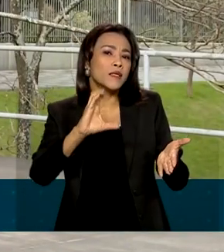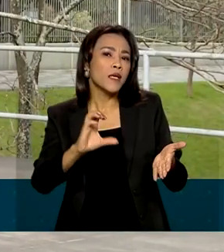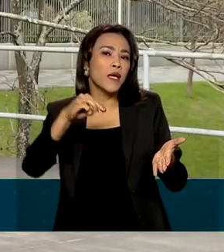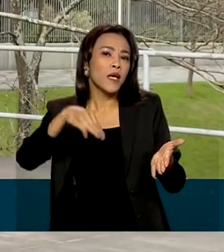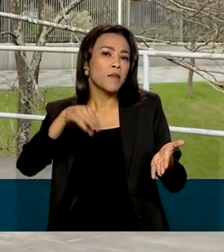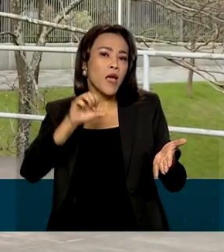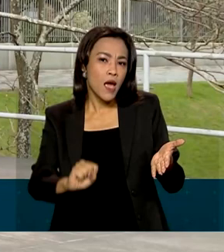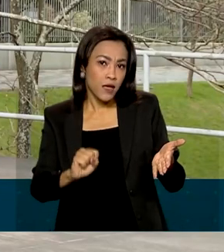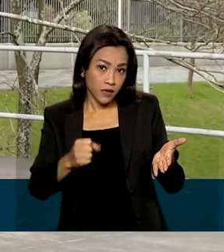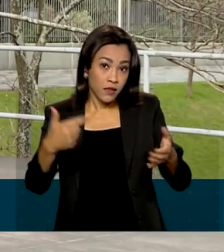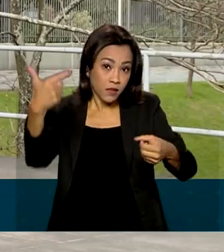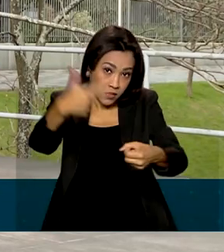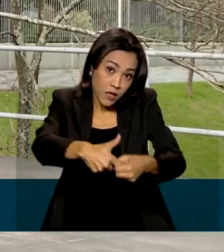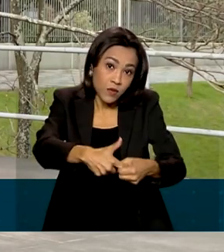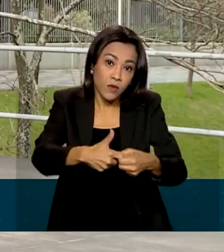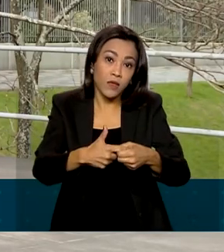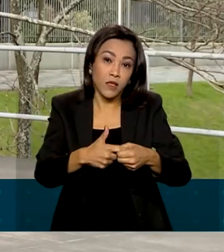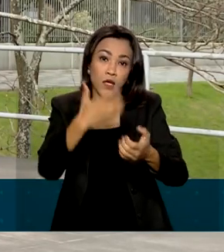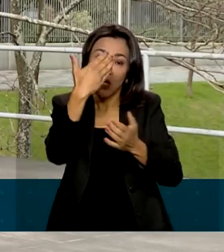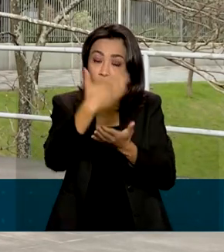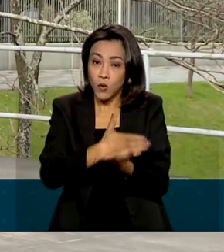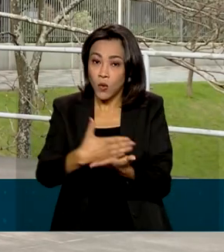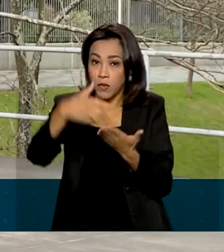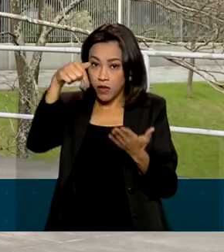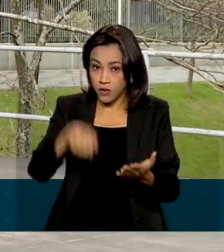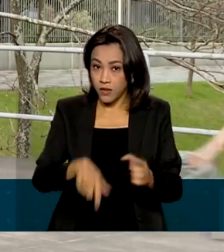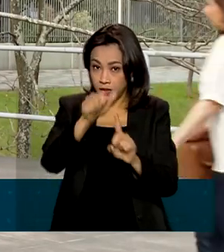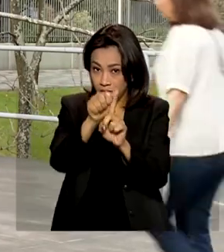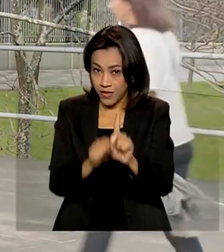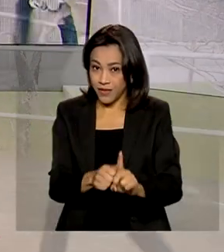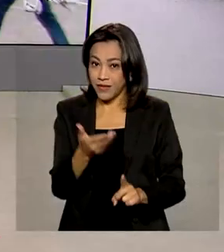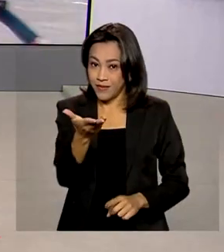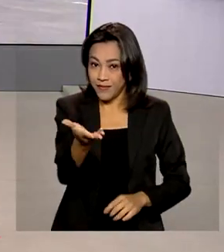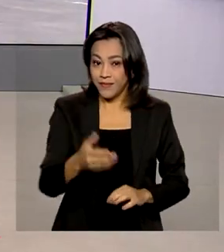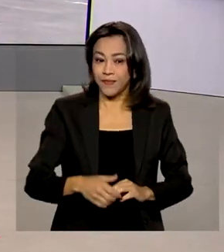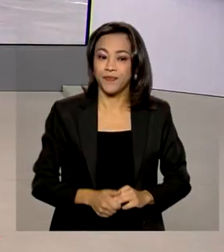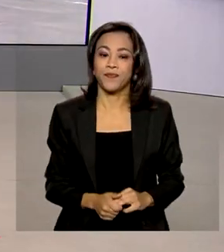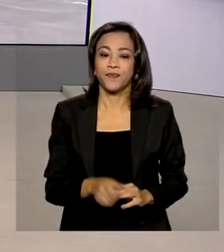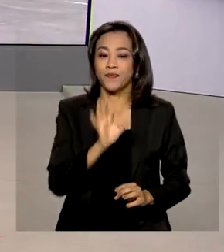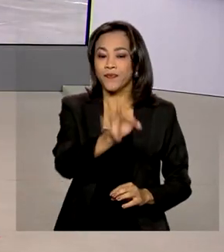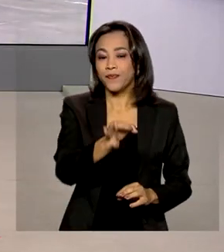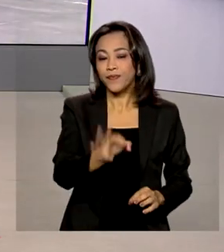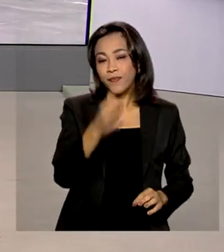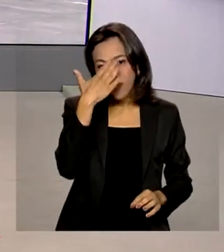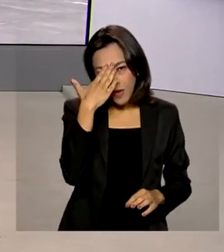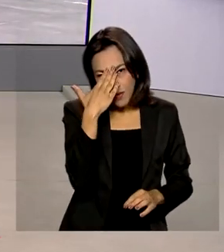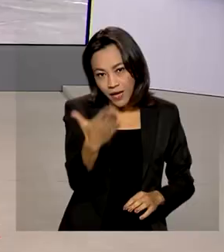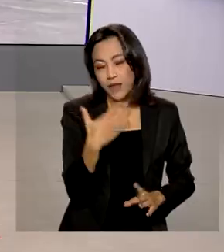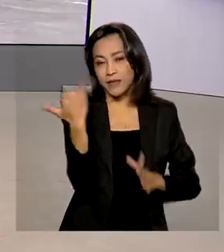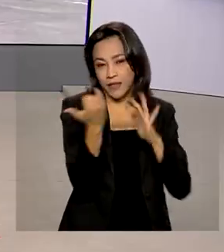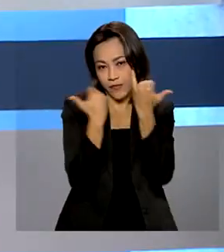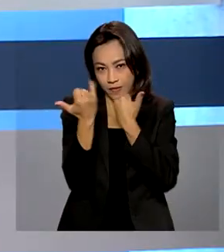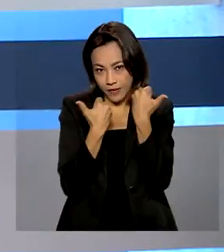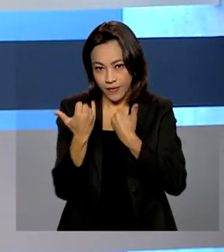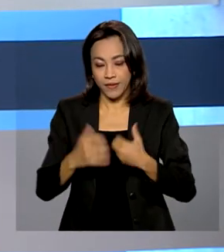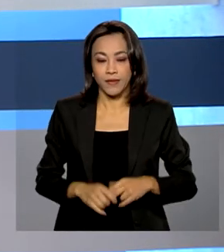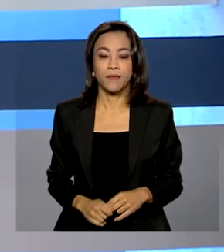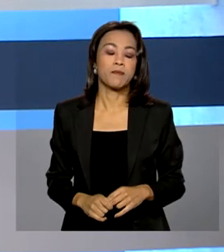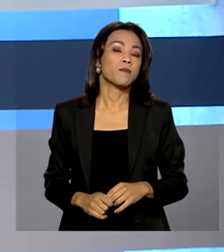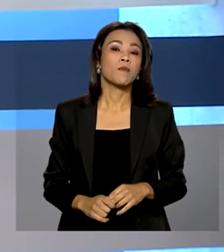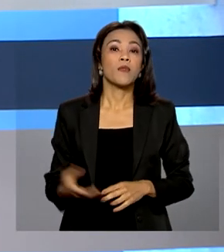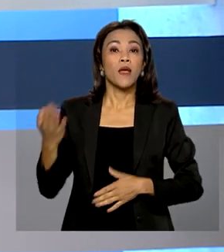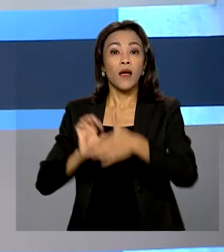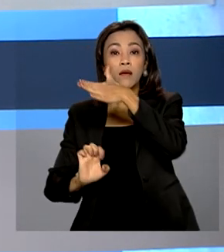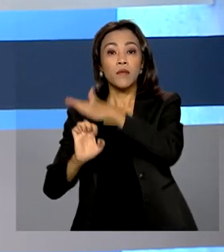em cima da gasolina no começo deste mês. Eu volto com você, Renata. Tá certo, Cláudia. Obrigada pelas suas informações. E a